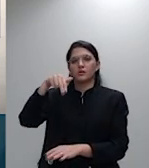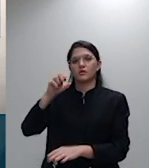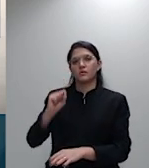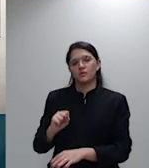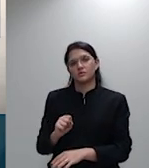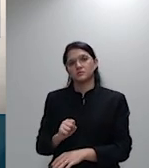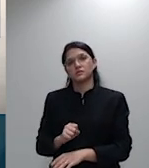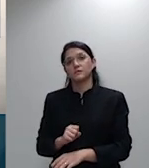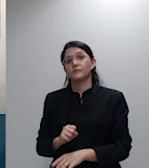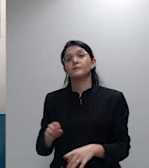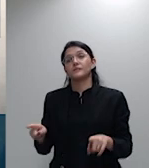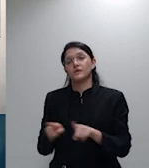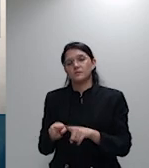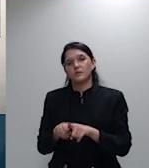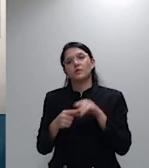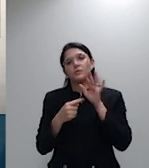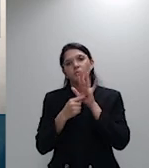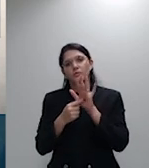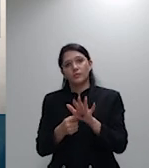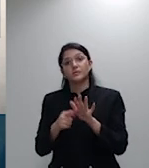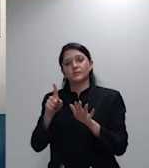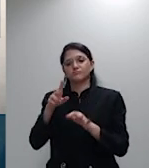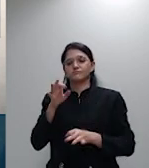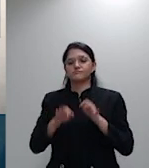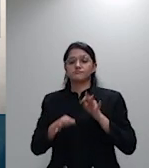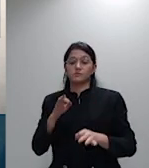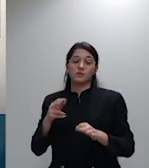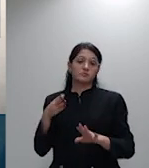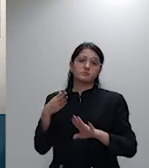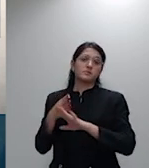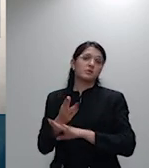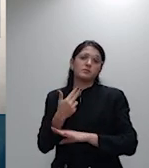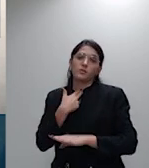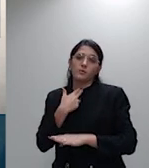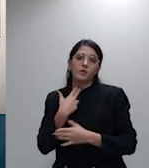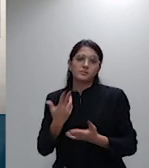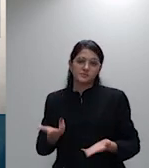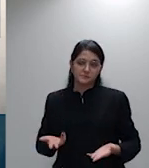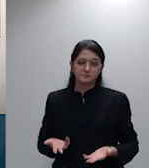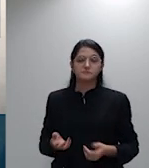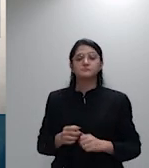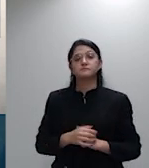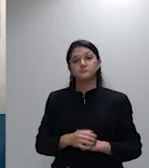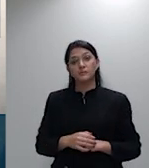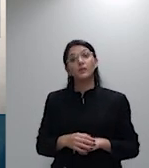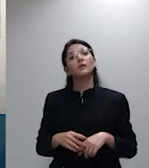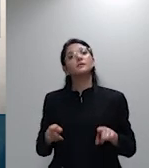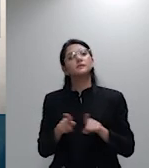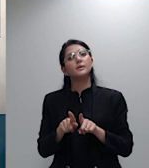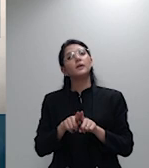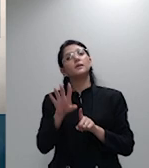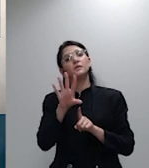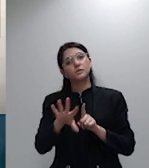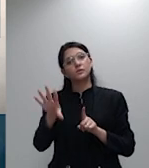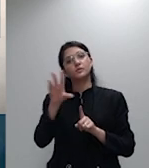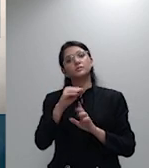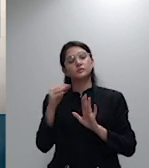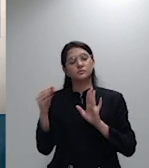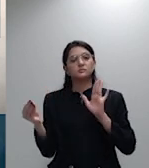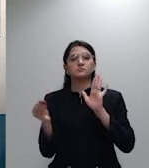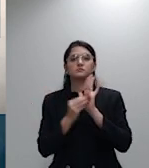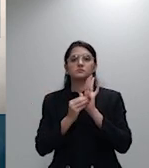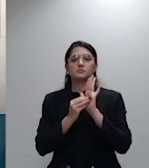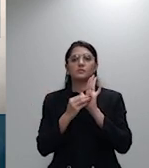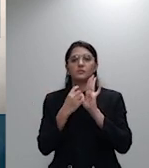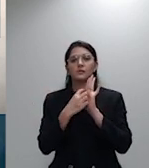judiciário e nesse sentido vale mencionar por todos um trecho da manifestação da Fena Saúde citando o